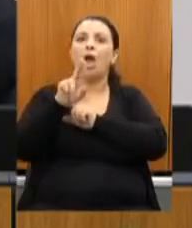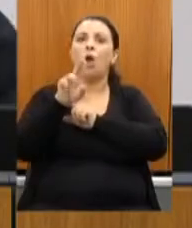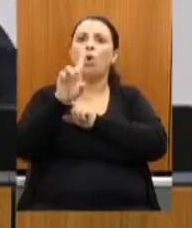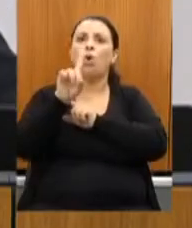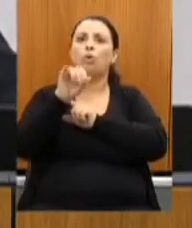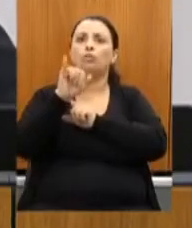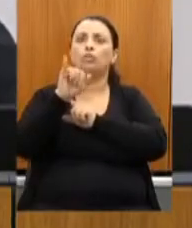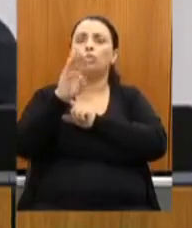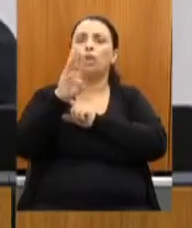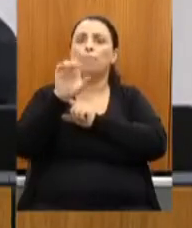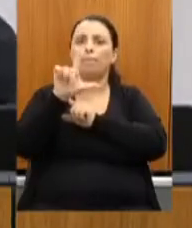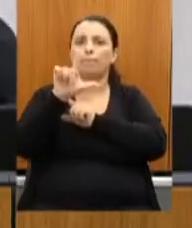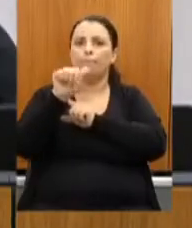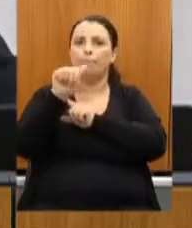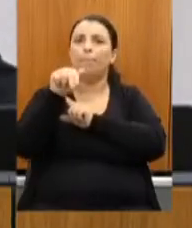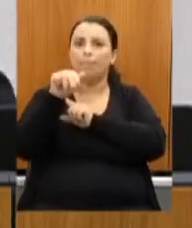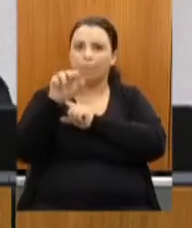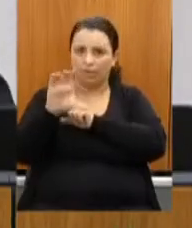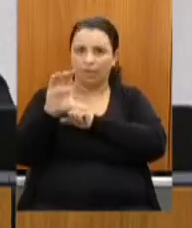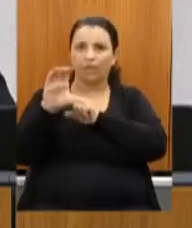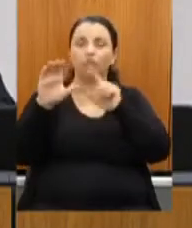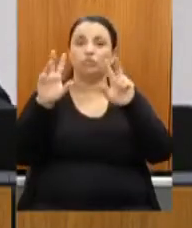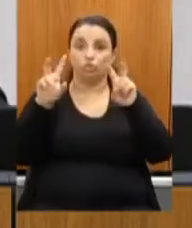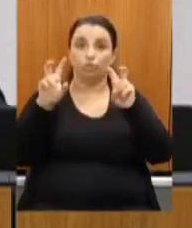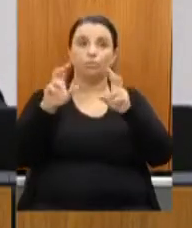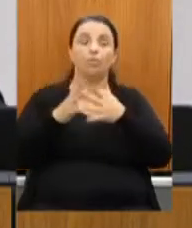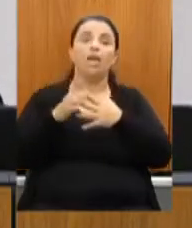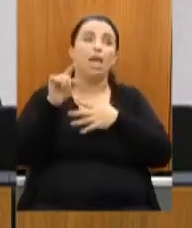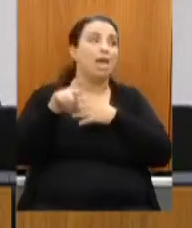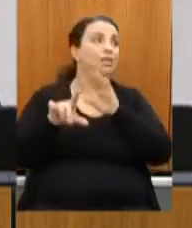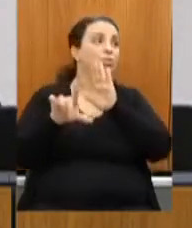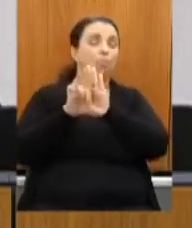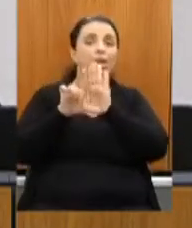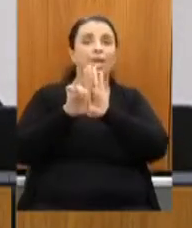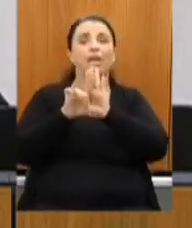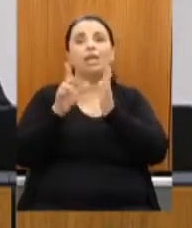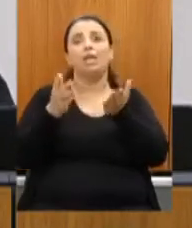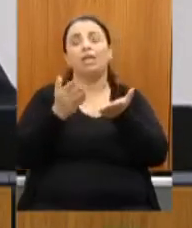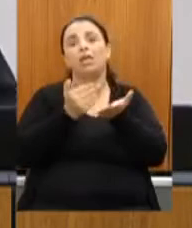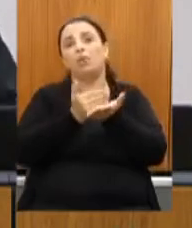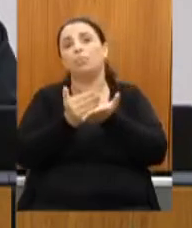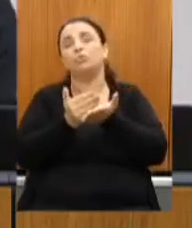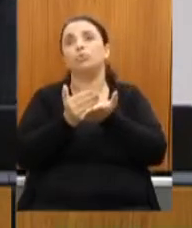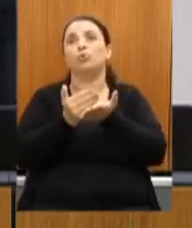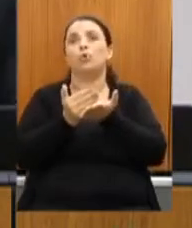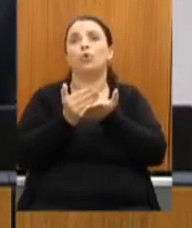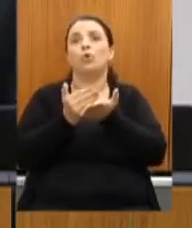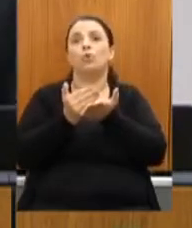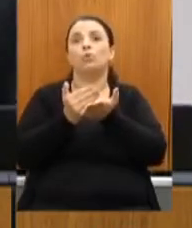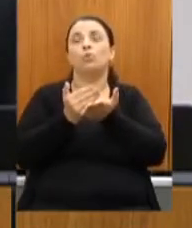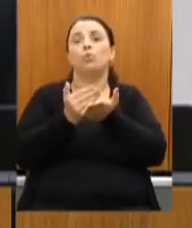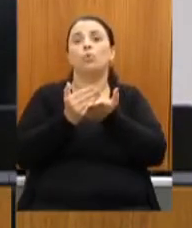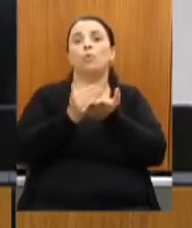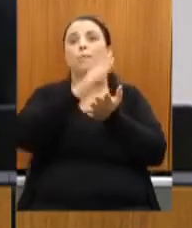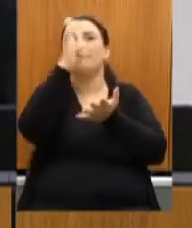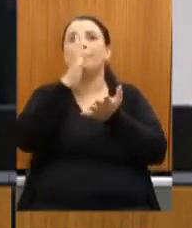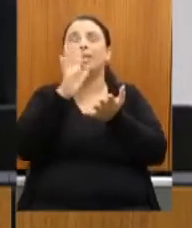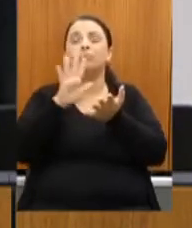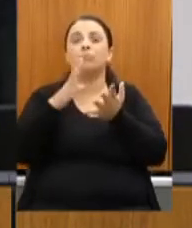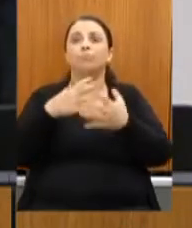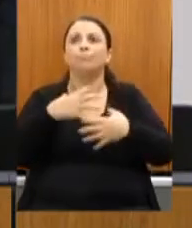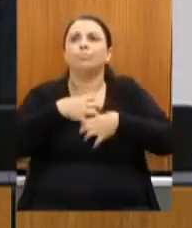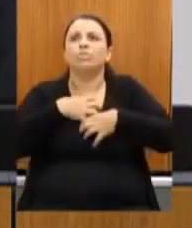sabemos que esta lei foi uma lei que partiu sobretudo de uma comoção a nível nacional, onde a